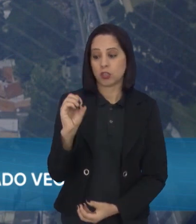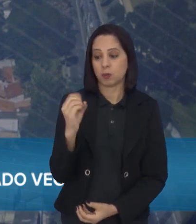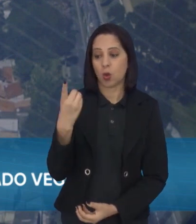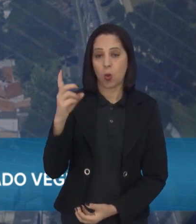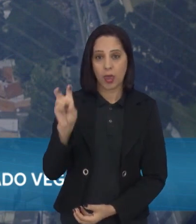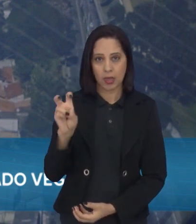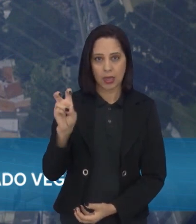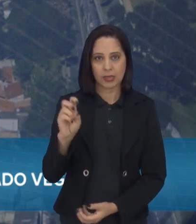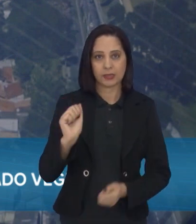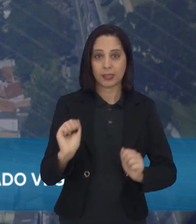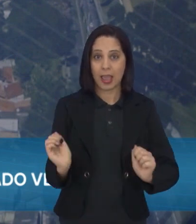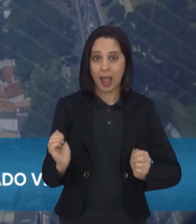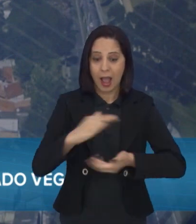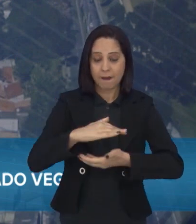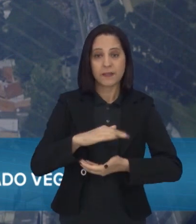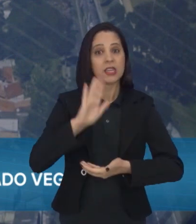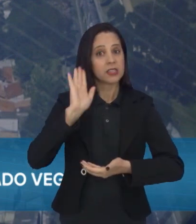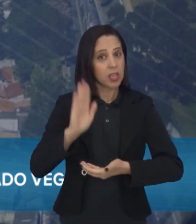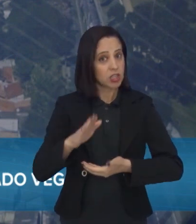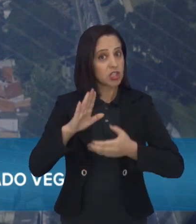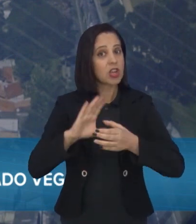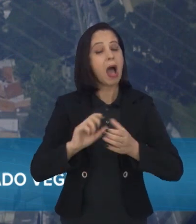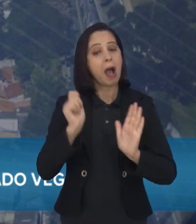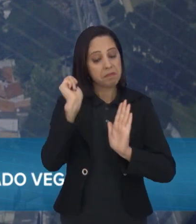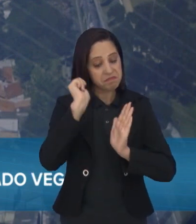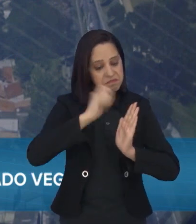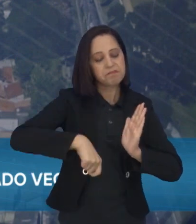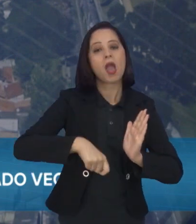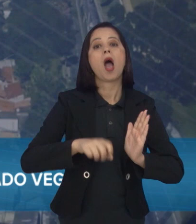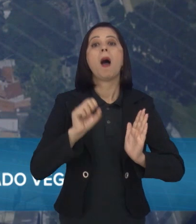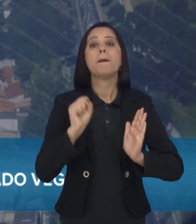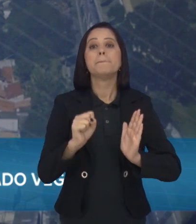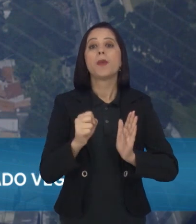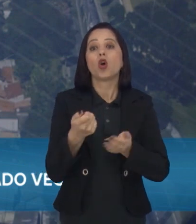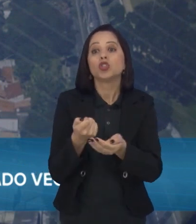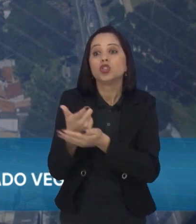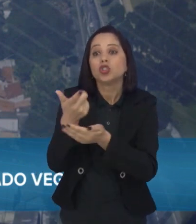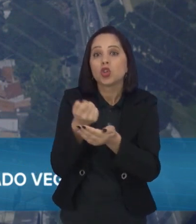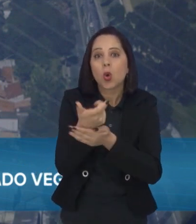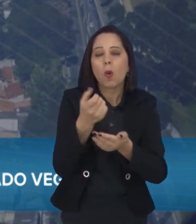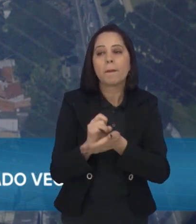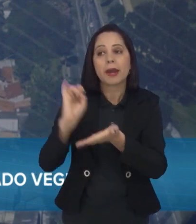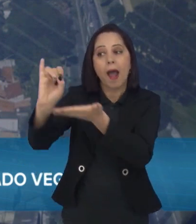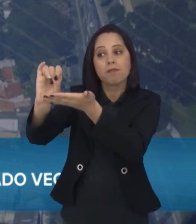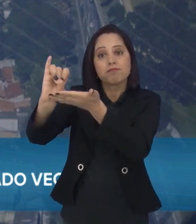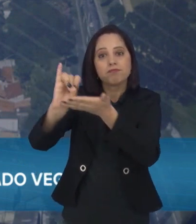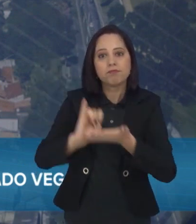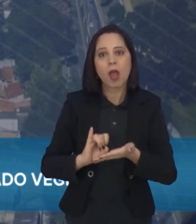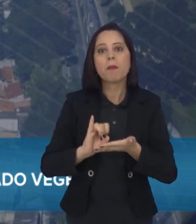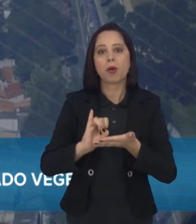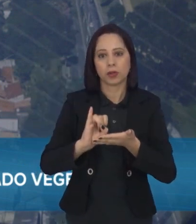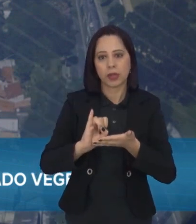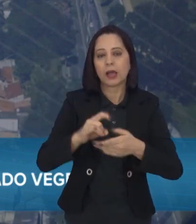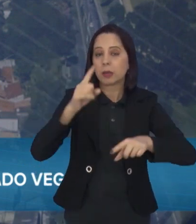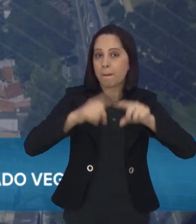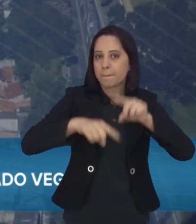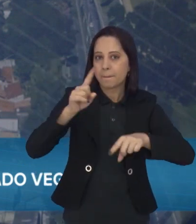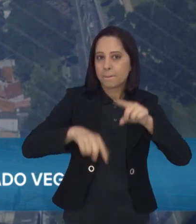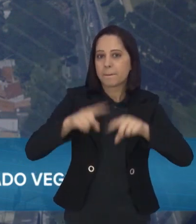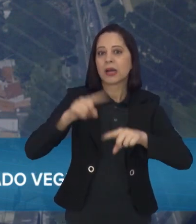a Anvisa autoriza a importação desses produtos e os pedidos vêm aumentando ano a ano. A cannabis